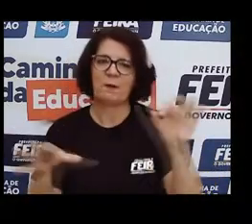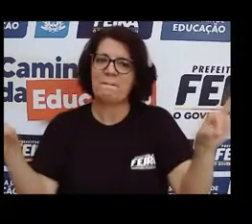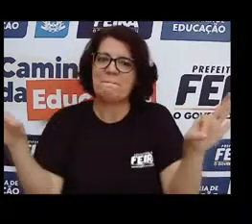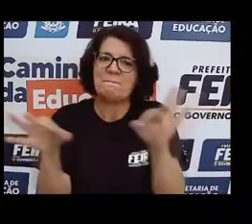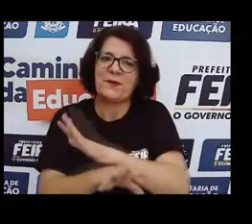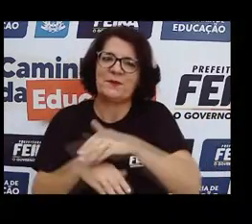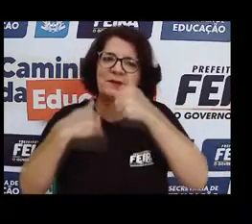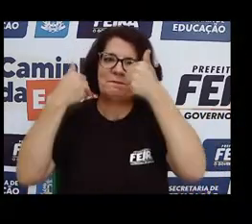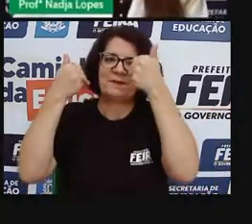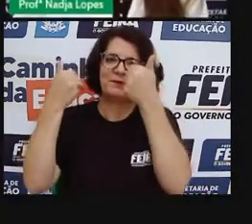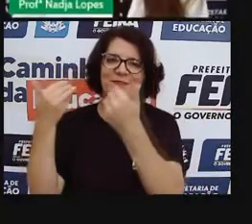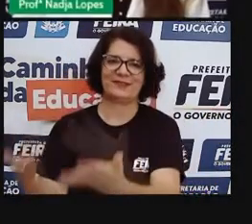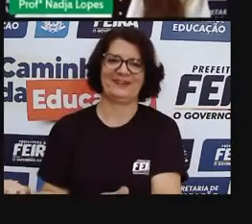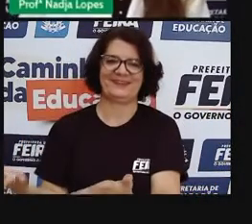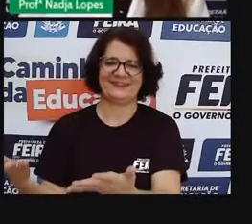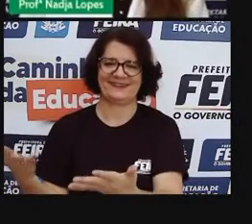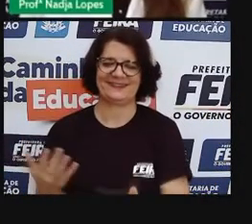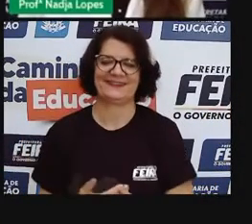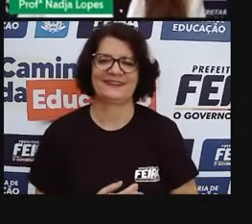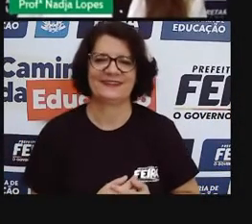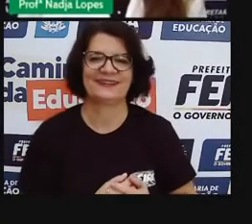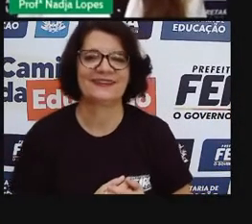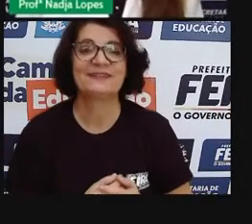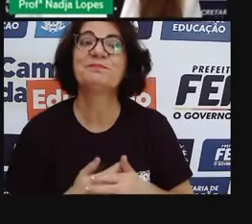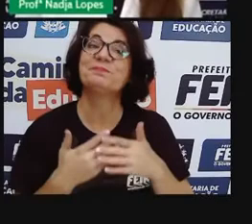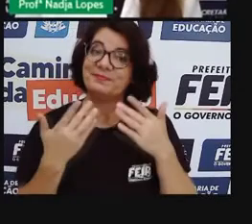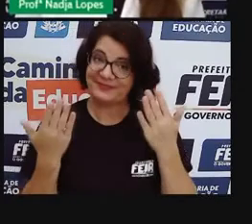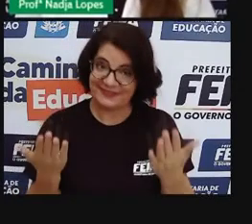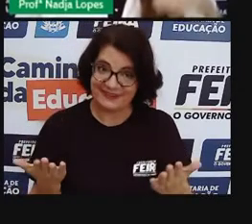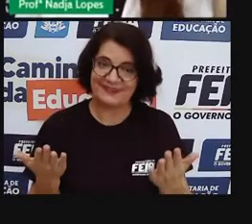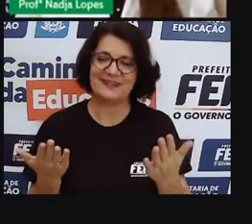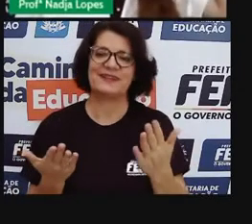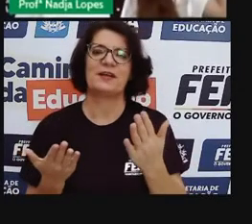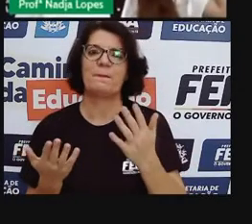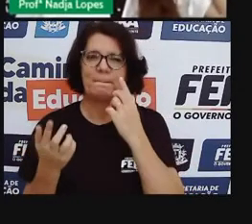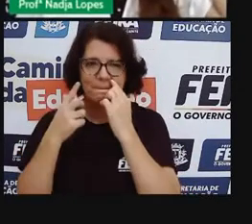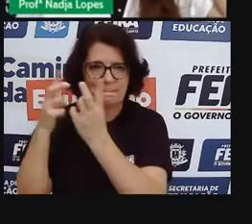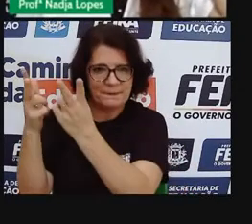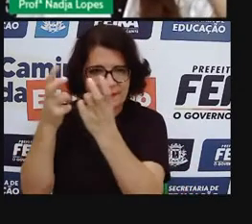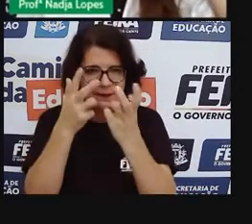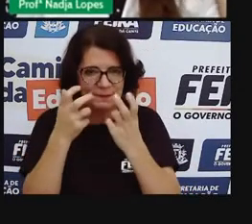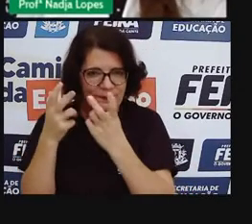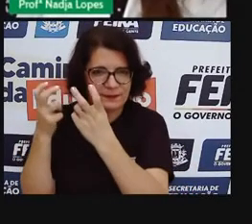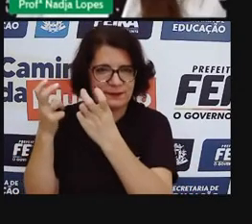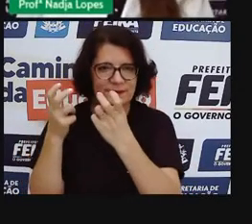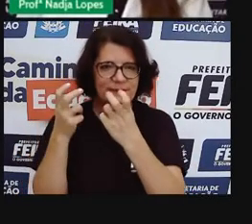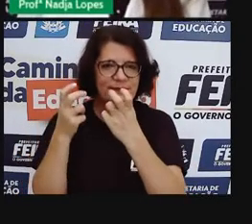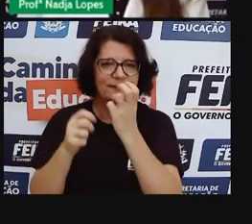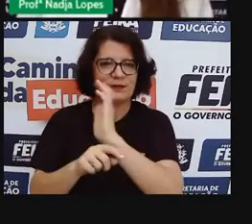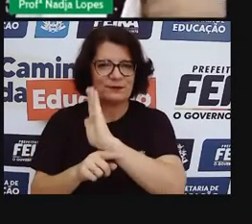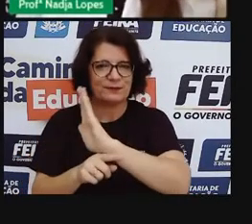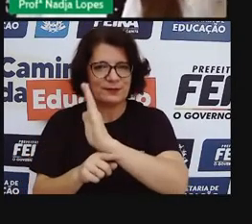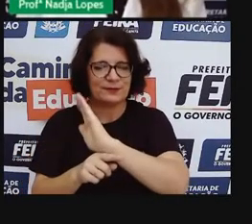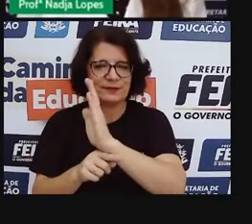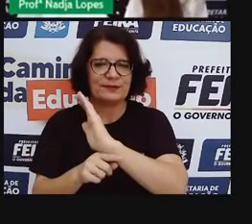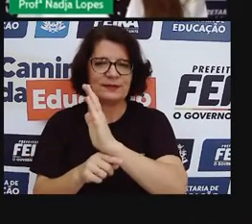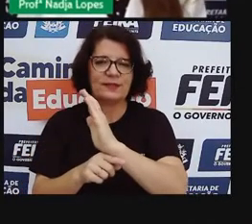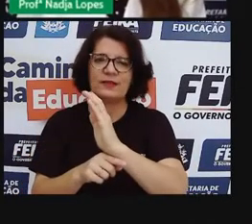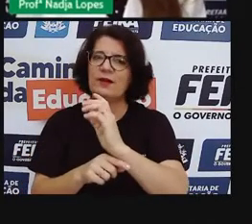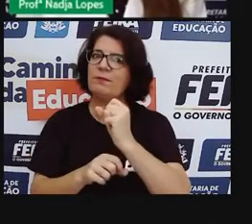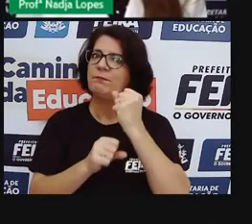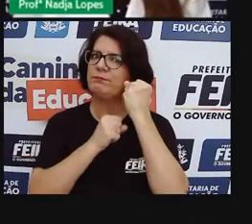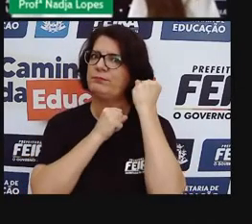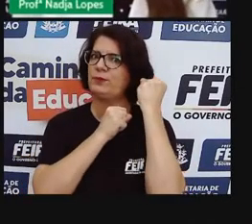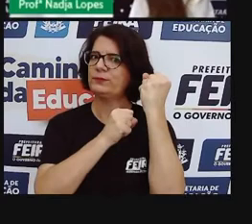você. Então, a gente pode perceber, né, quem ainda não sabe do poder, do tamanho de